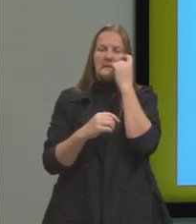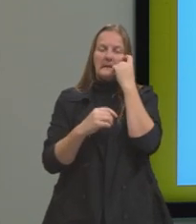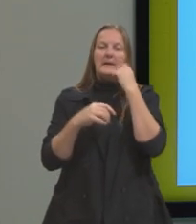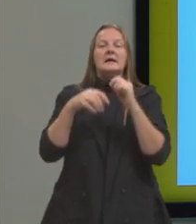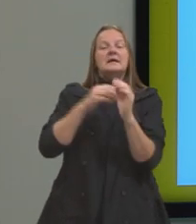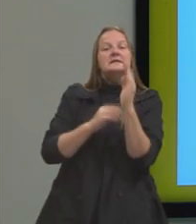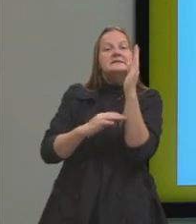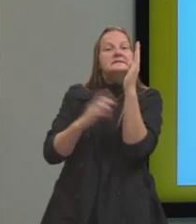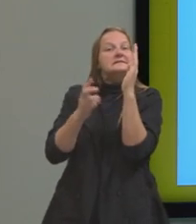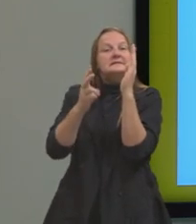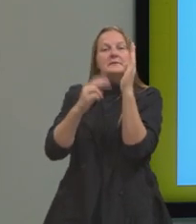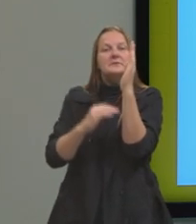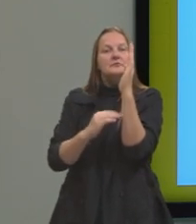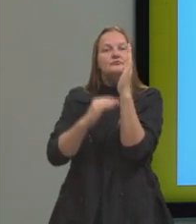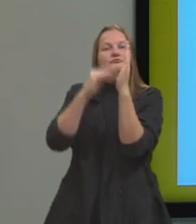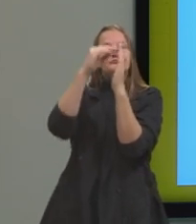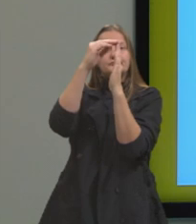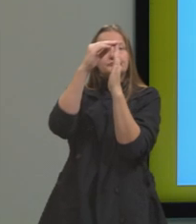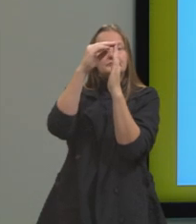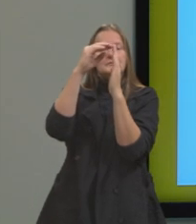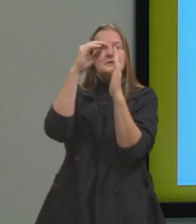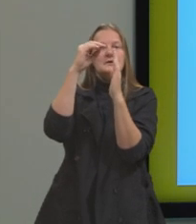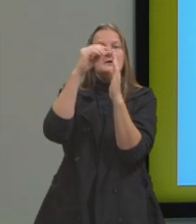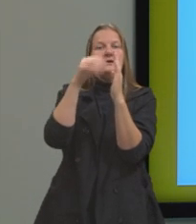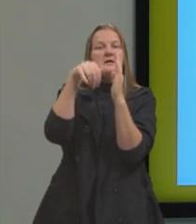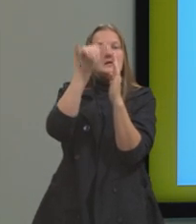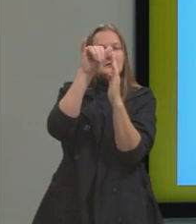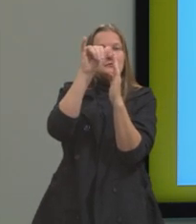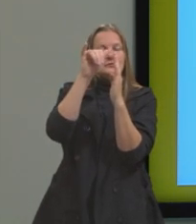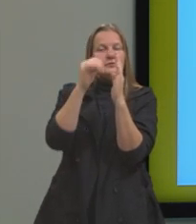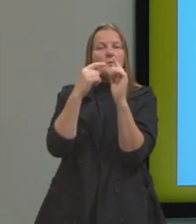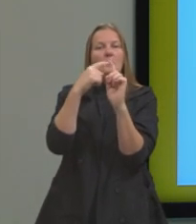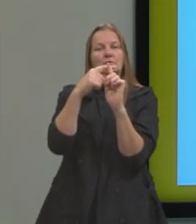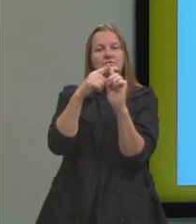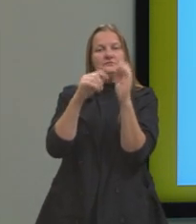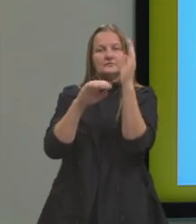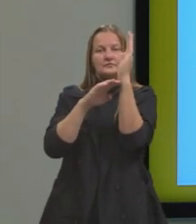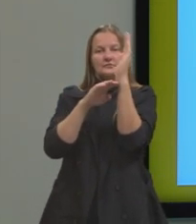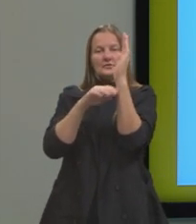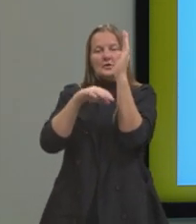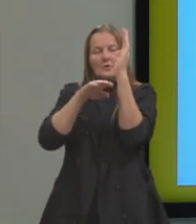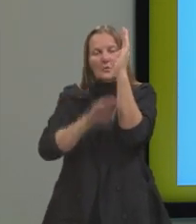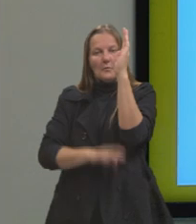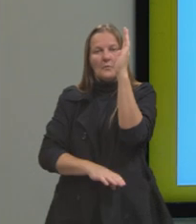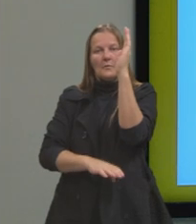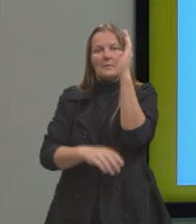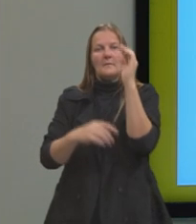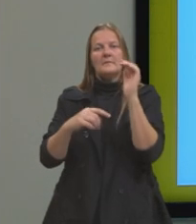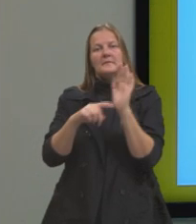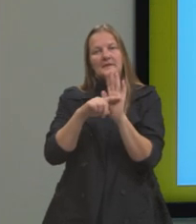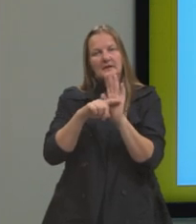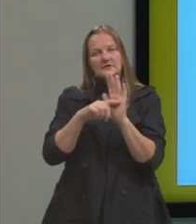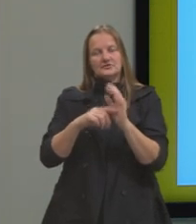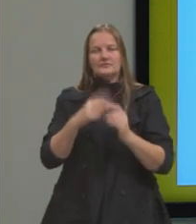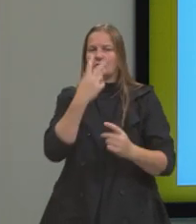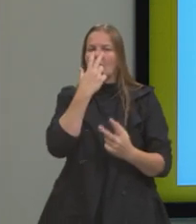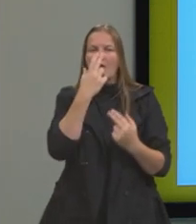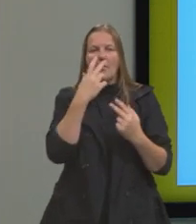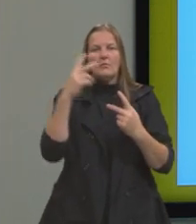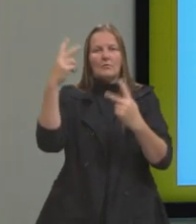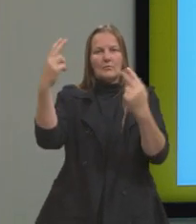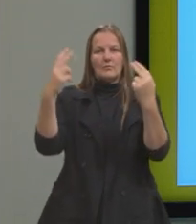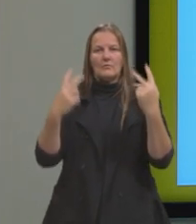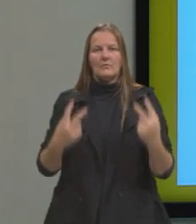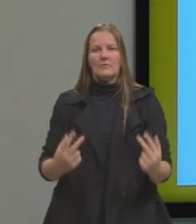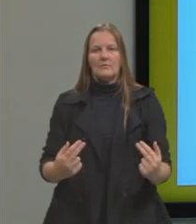Y, nós temos números positivos. Dessa origem, para baixo, nós temos números negativos. E por isso, aqui, então, no slide,